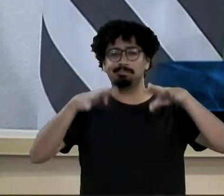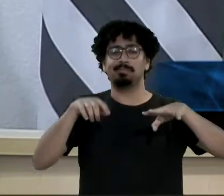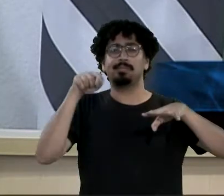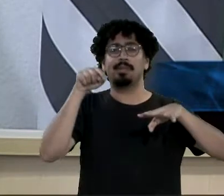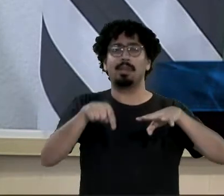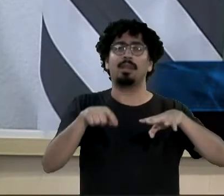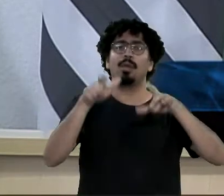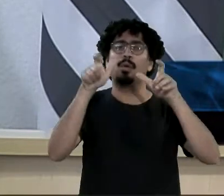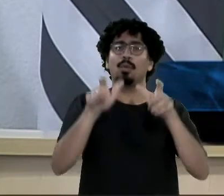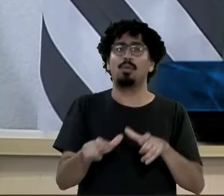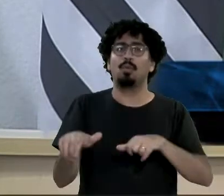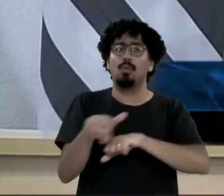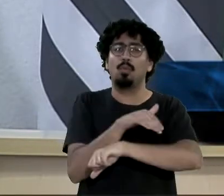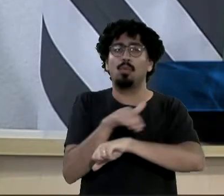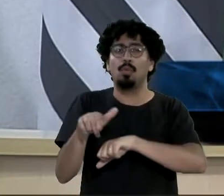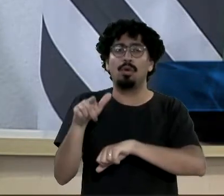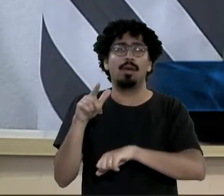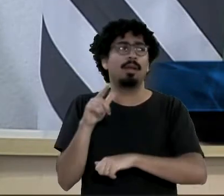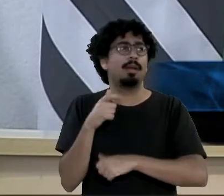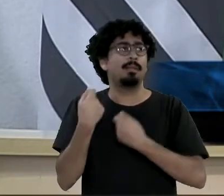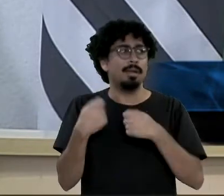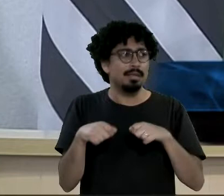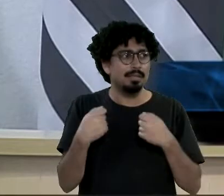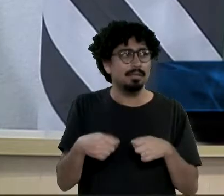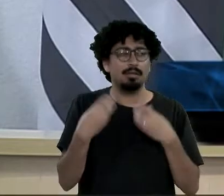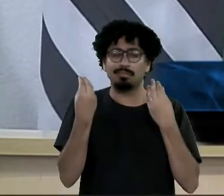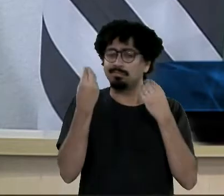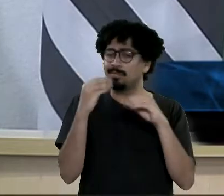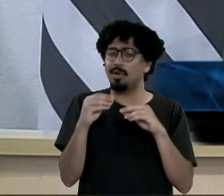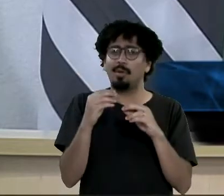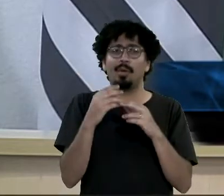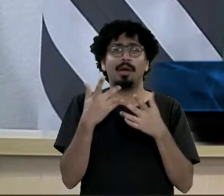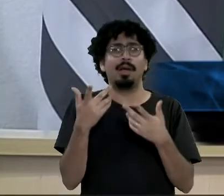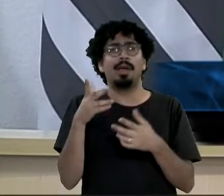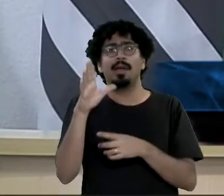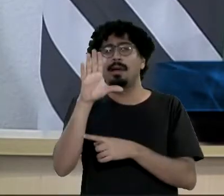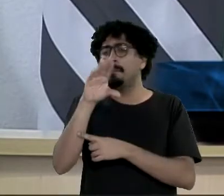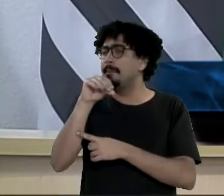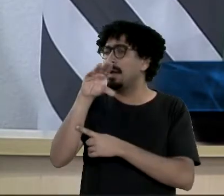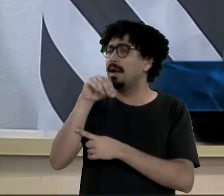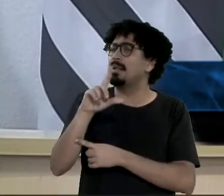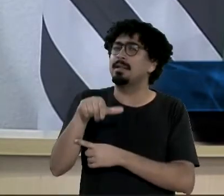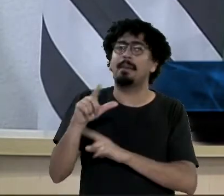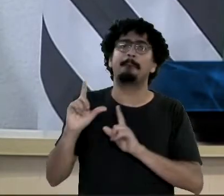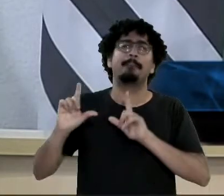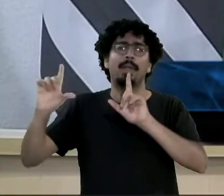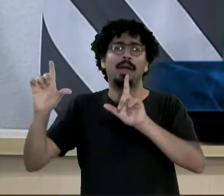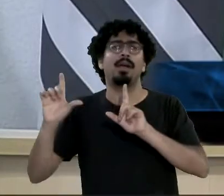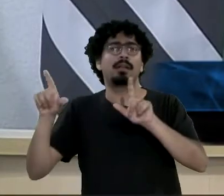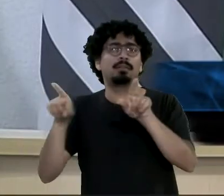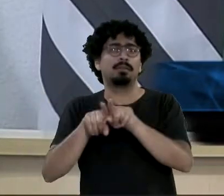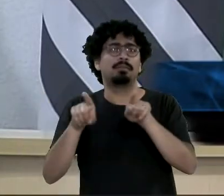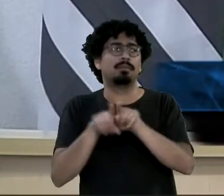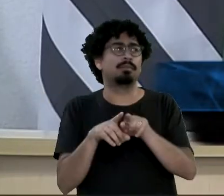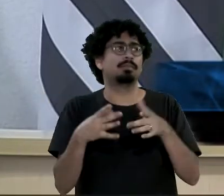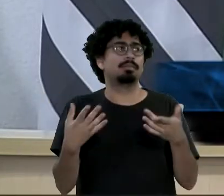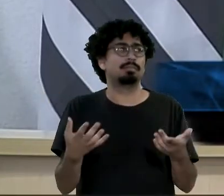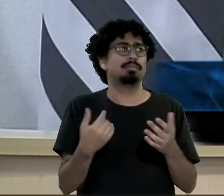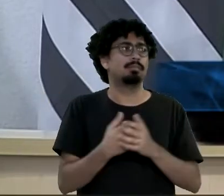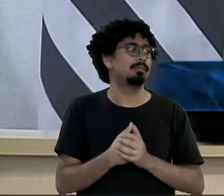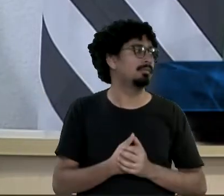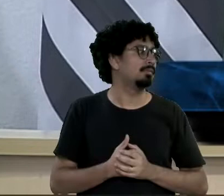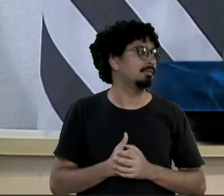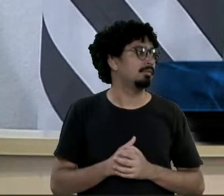fazer um ajuste, talvez colocar alguma lombada eletrônica, mais placa de sinalização. E